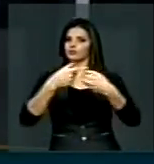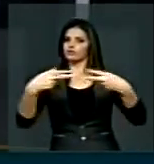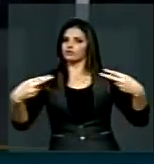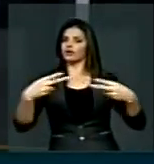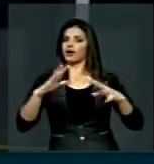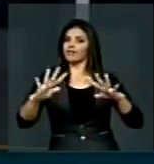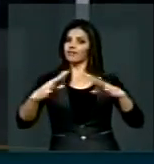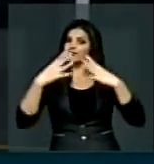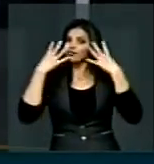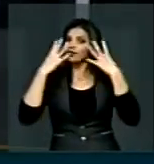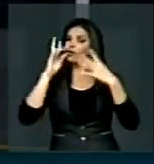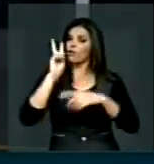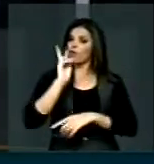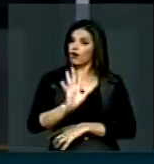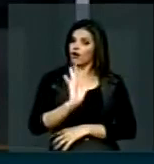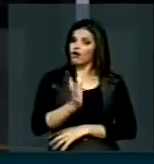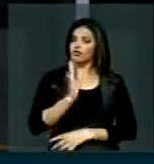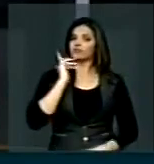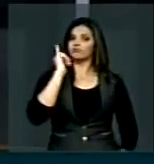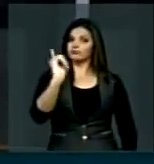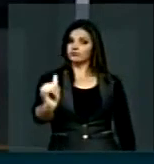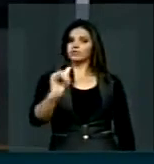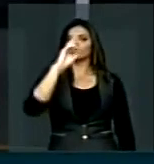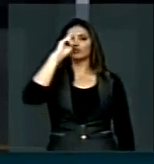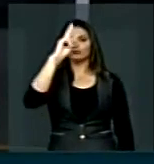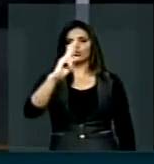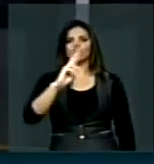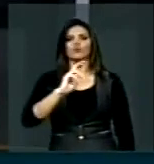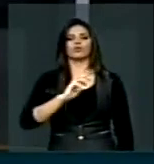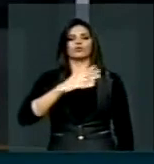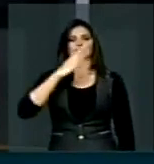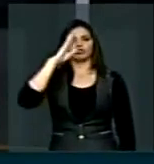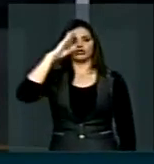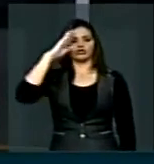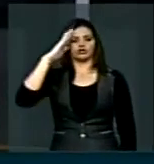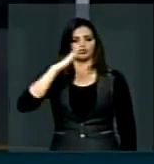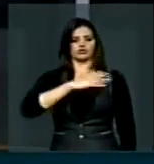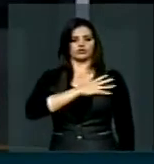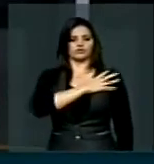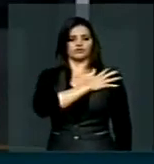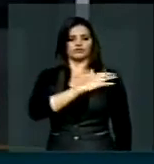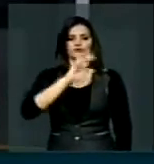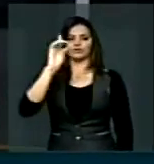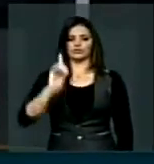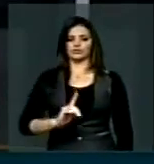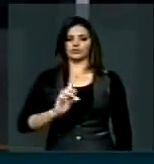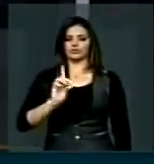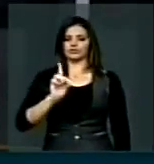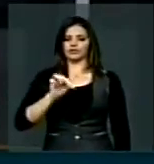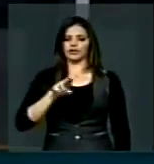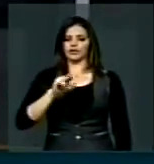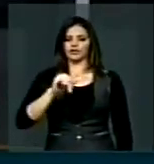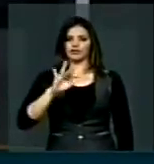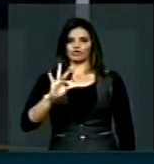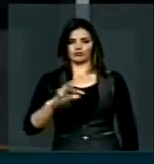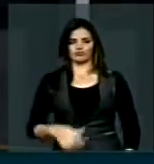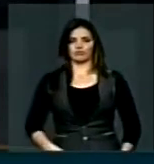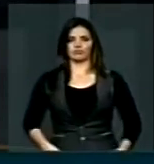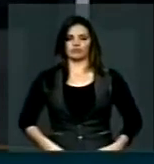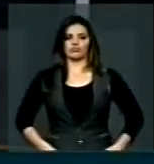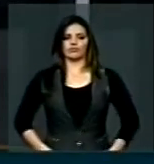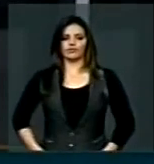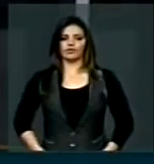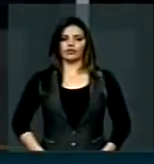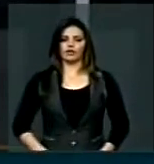chamo a atenção do senhor general, diretor-geral do DENIT. É